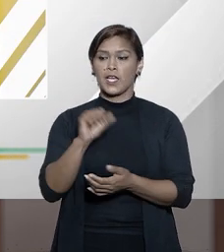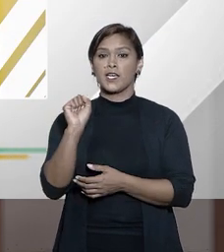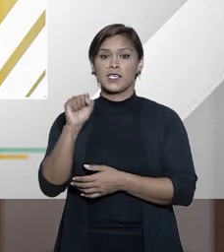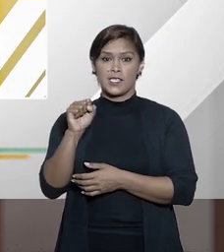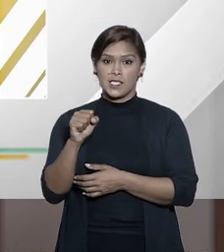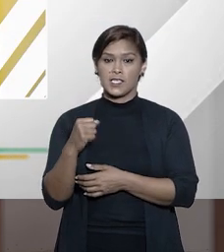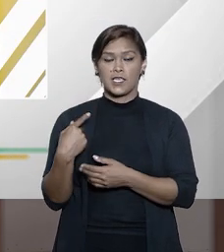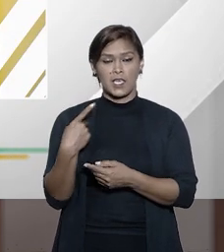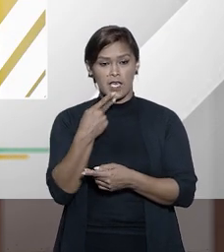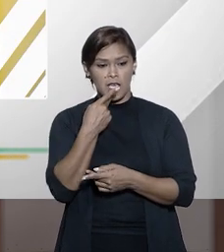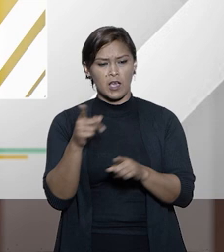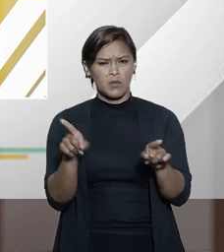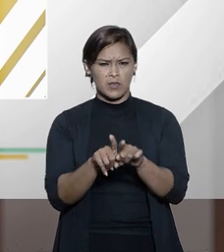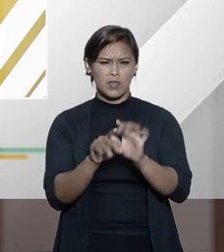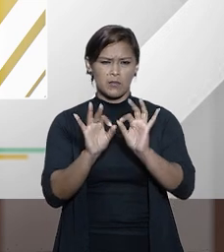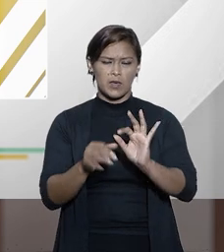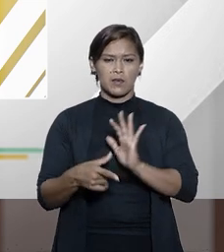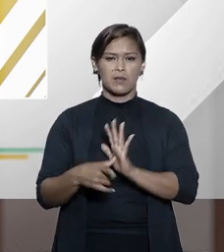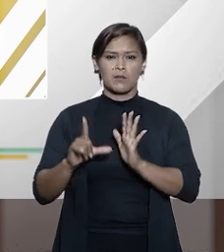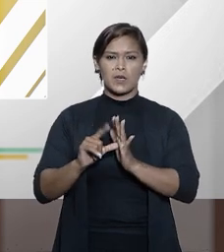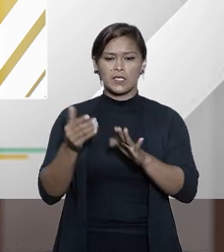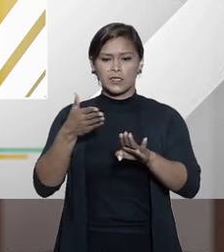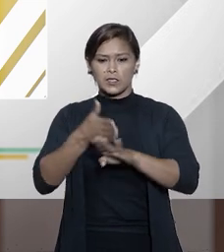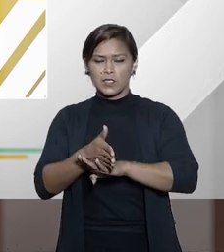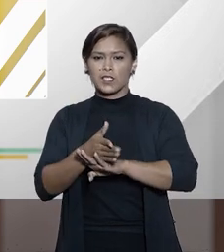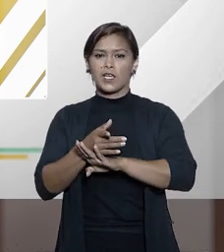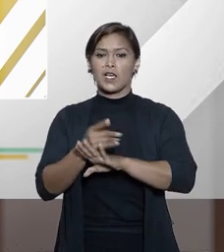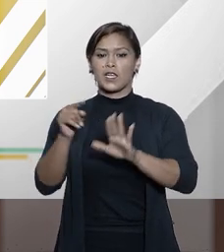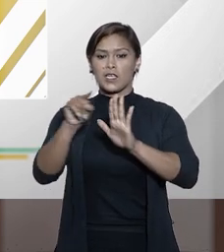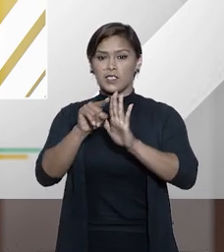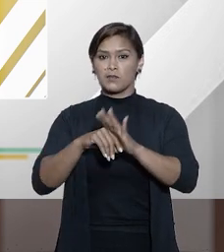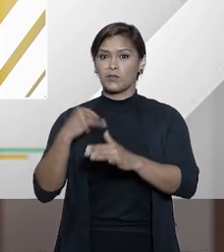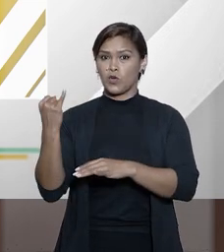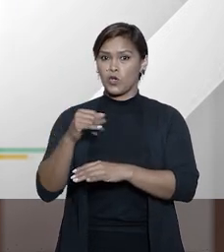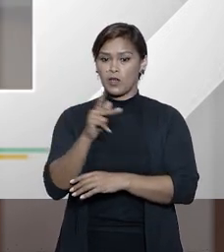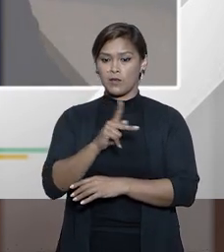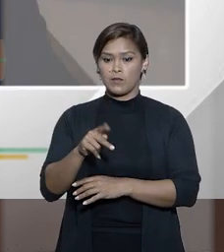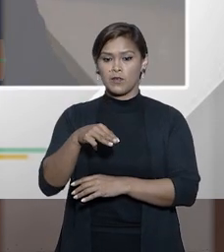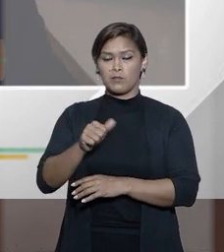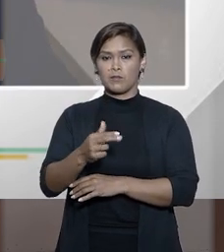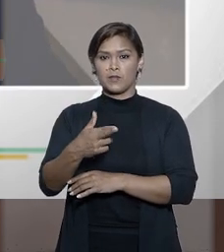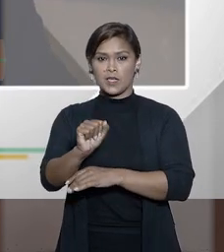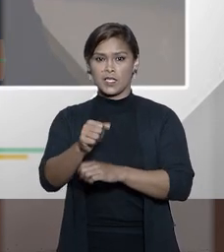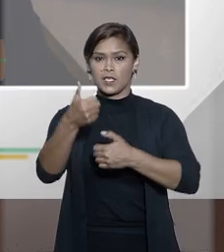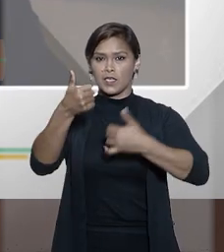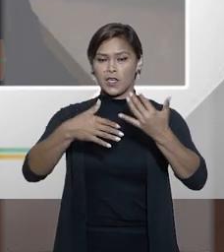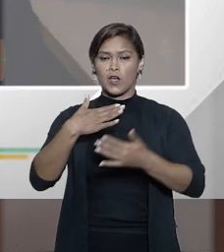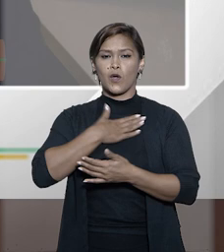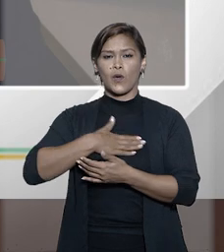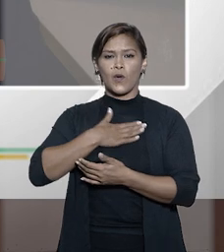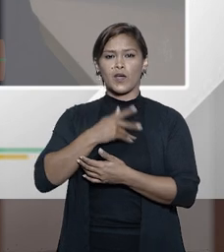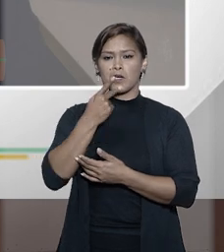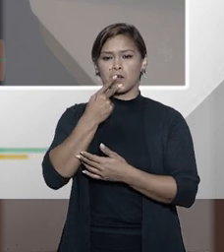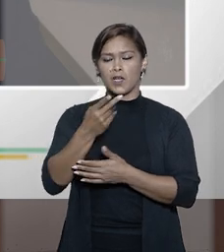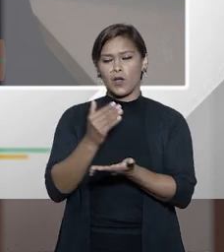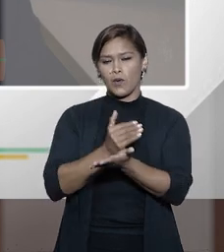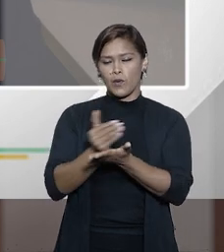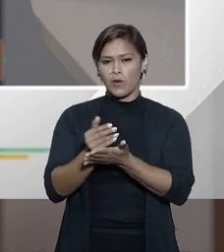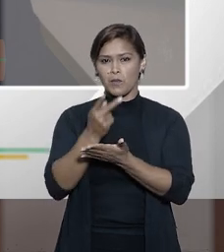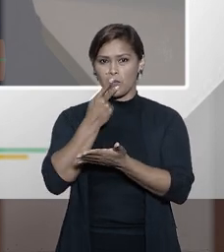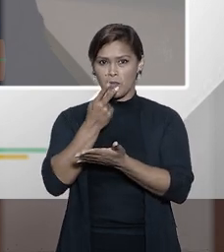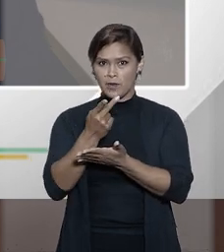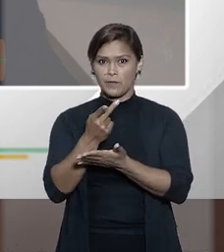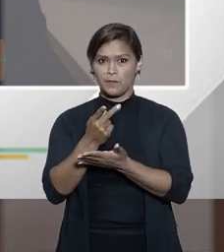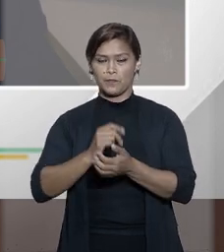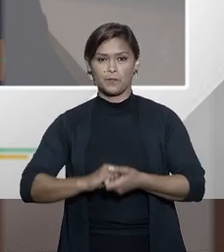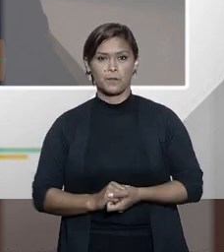Exatamente, eu vou também por aí, mas antes de entrar nesse ponto importante que a professora Maria Rosa traz, eu gostaria de abordar o começo da